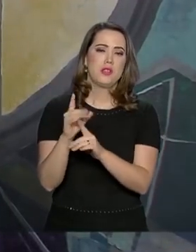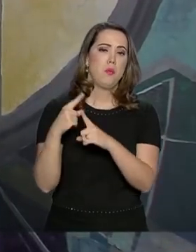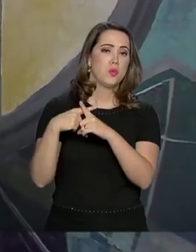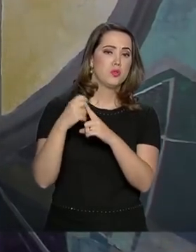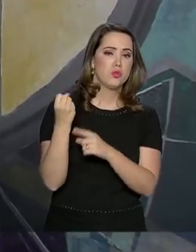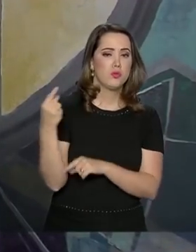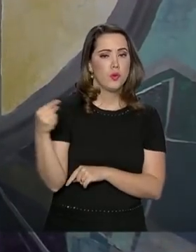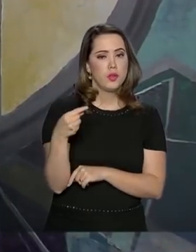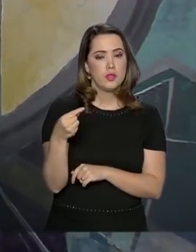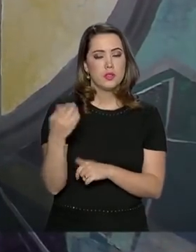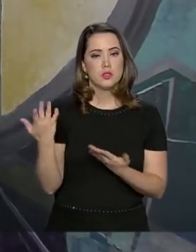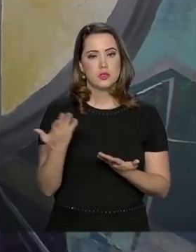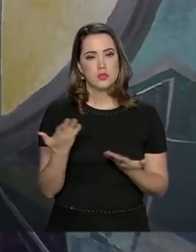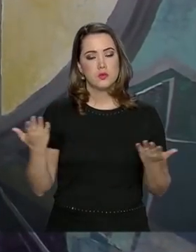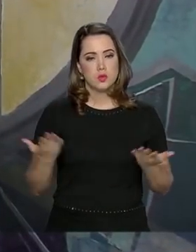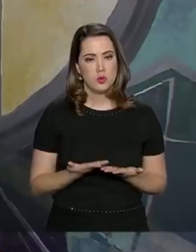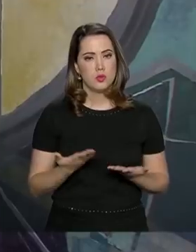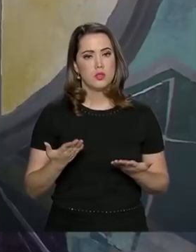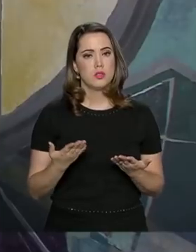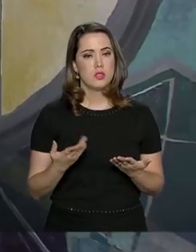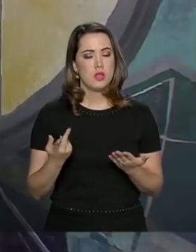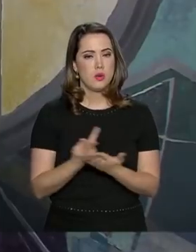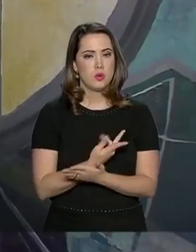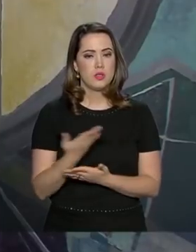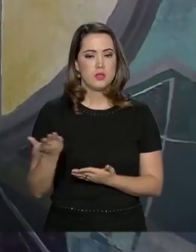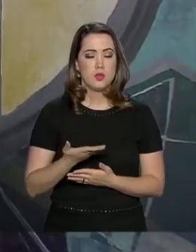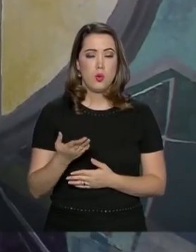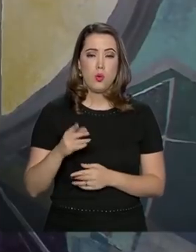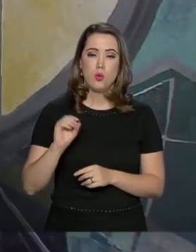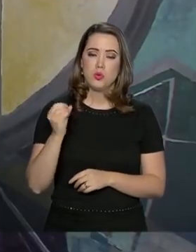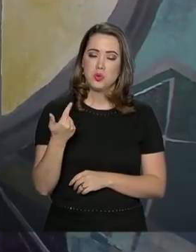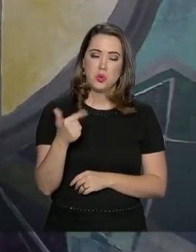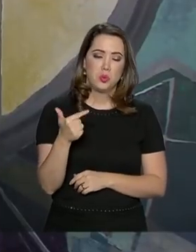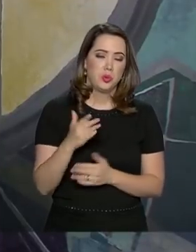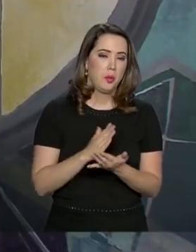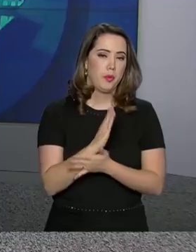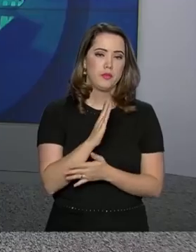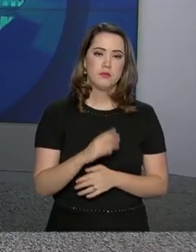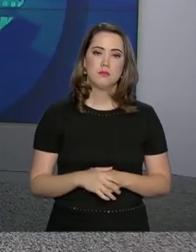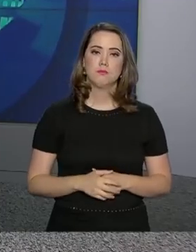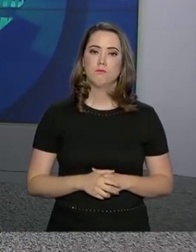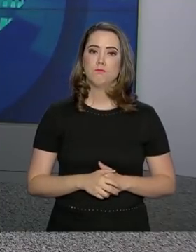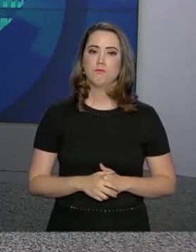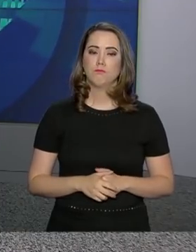de ser feita agora a reforma da previdência ou não ser feita a reforma da previdência agora.